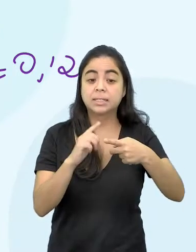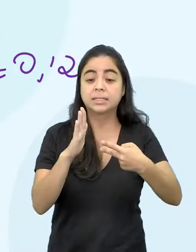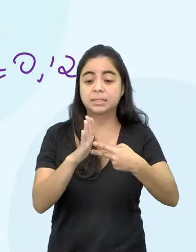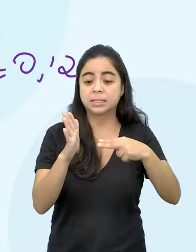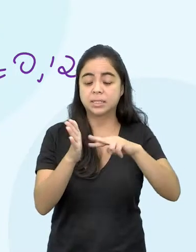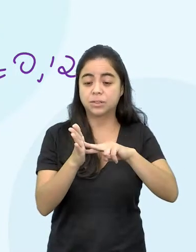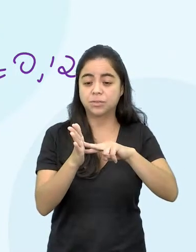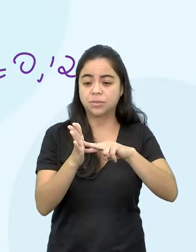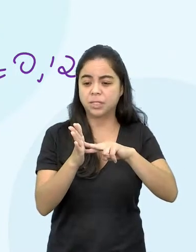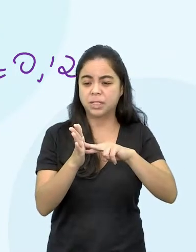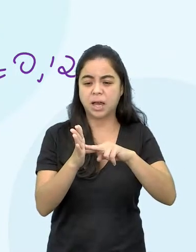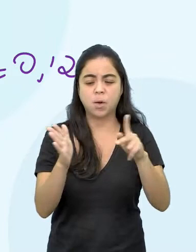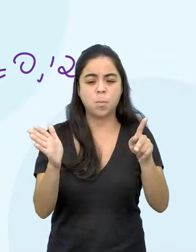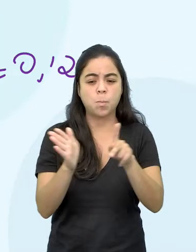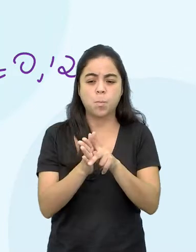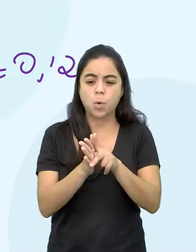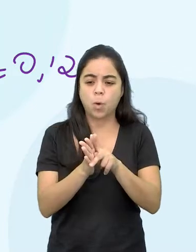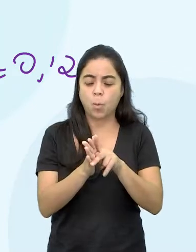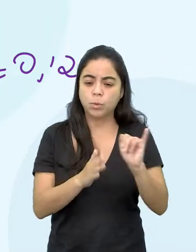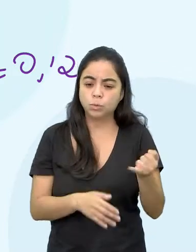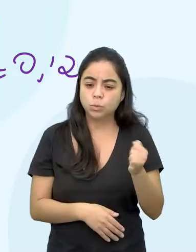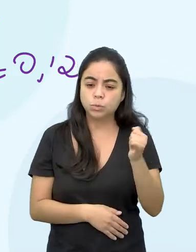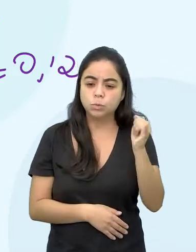é da fórmula de juros